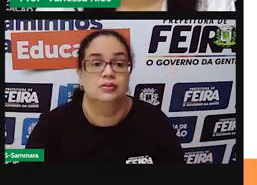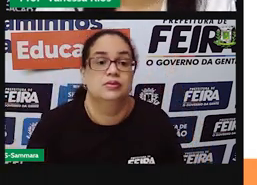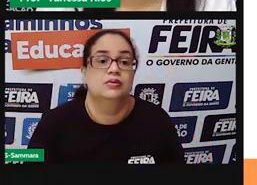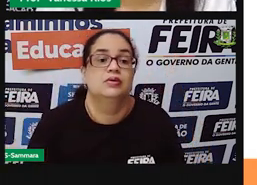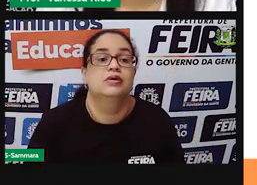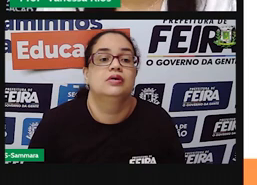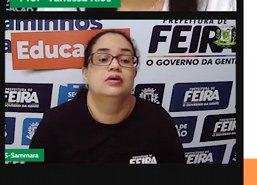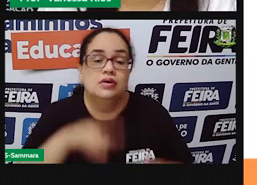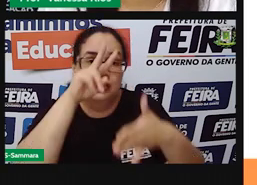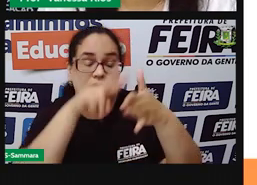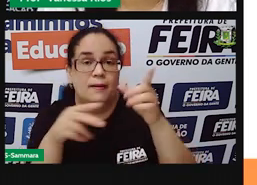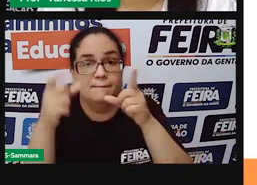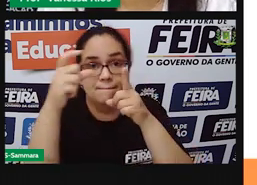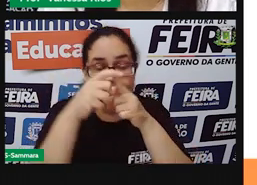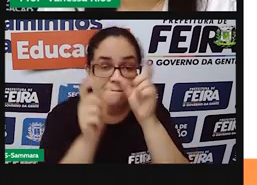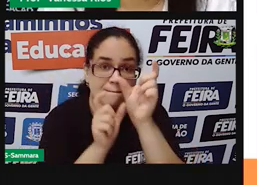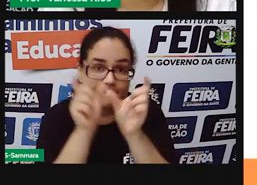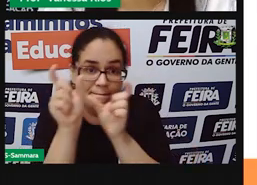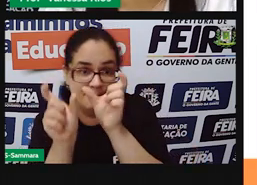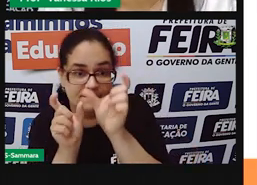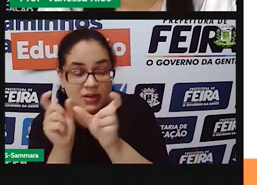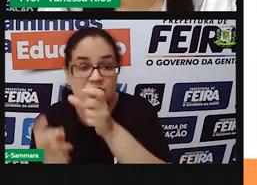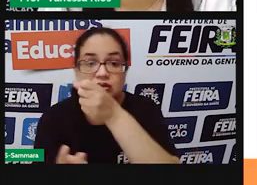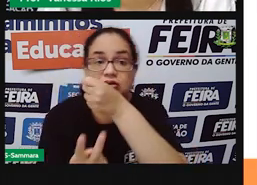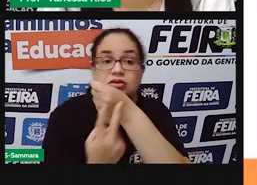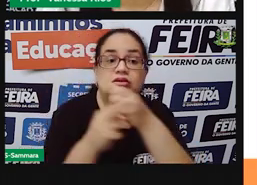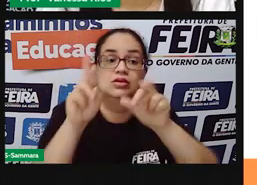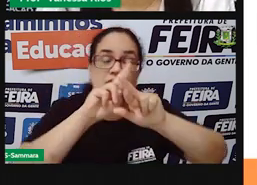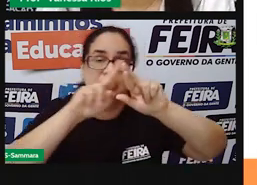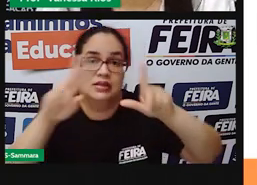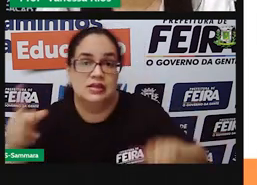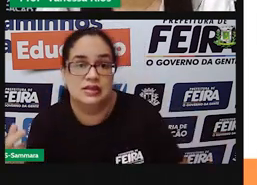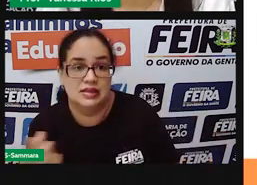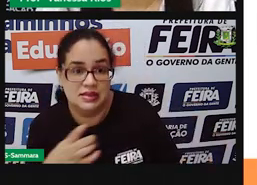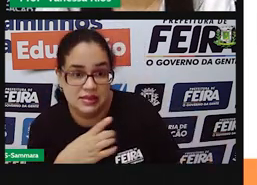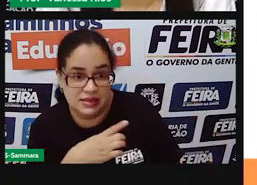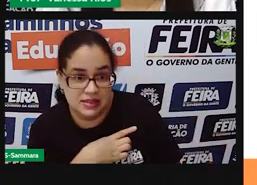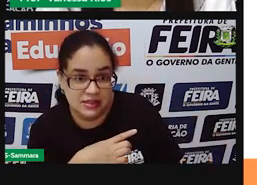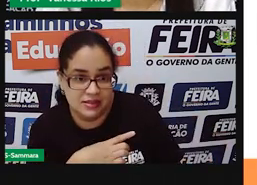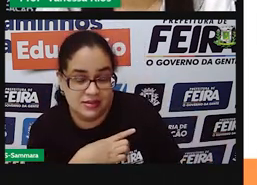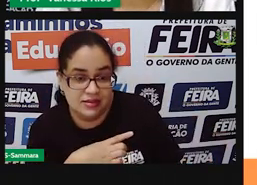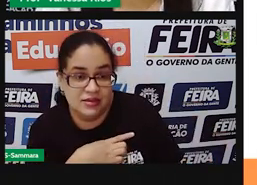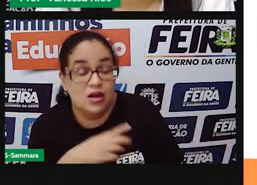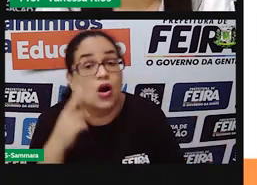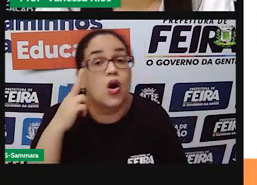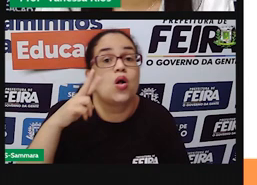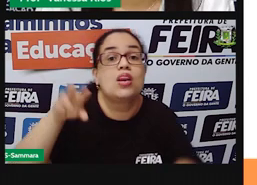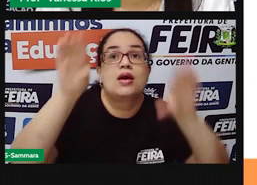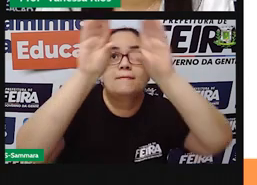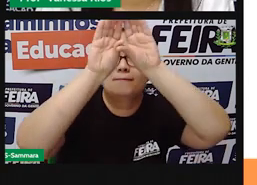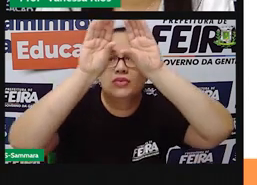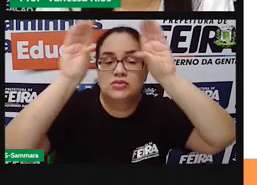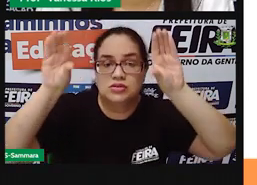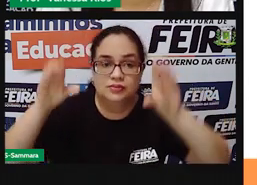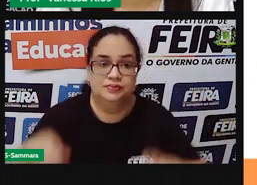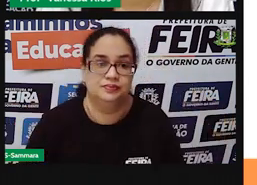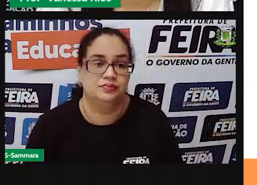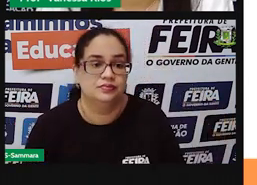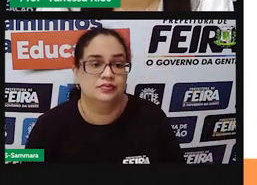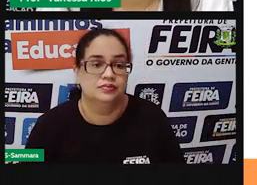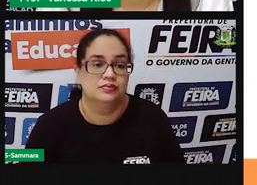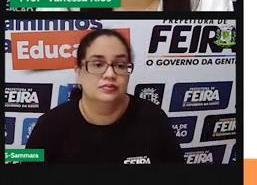leitura das palavras dos versos que compõem a canção, olha para o céu. Vamos lá?